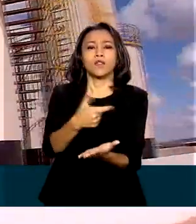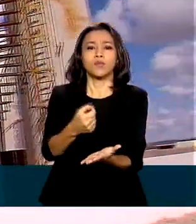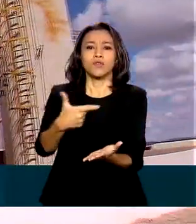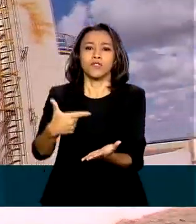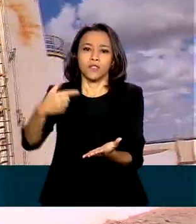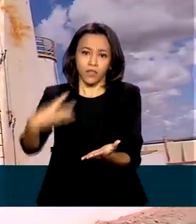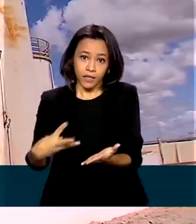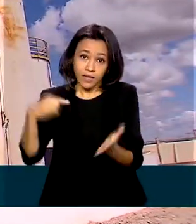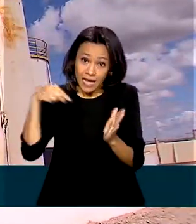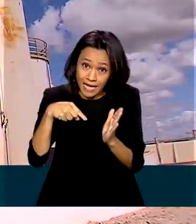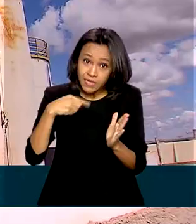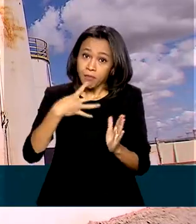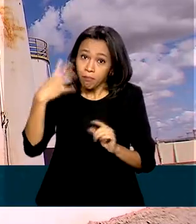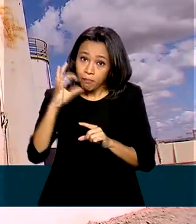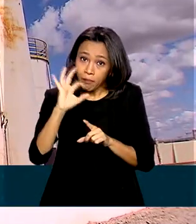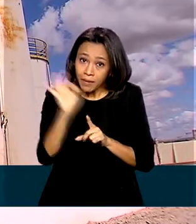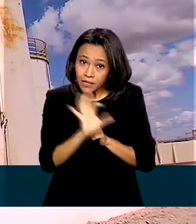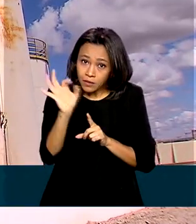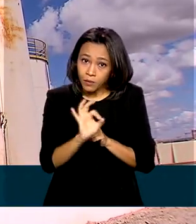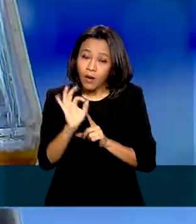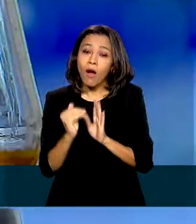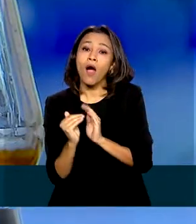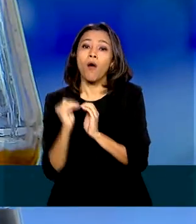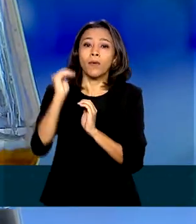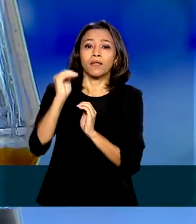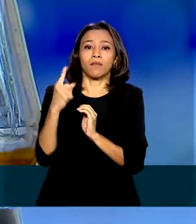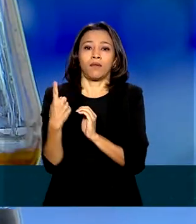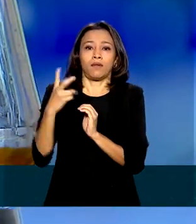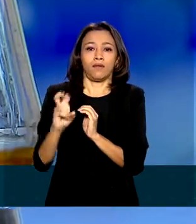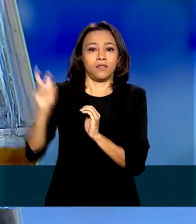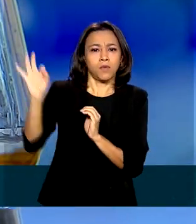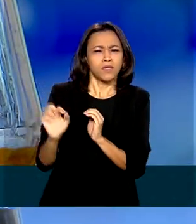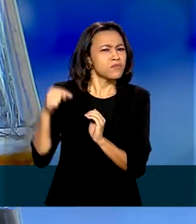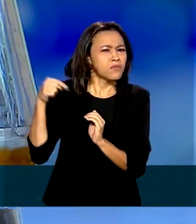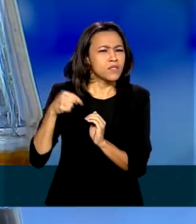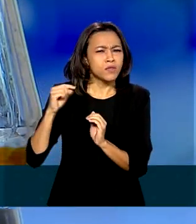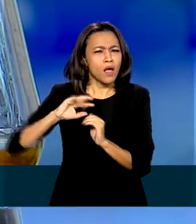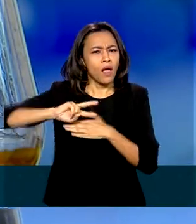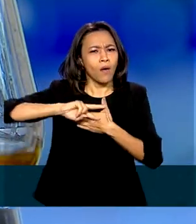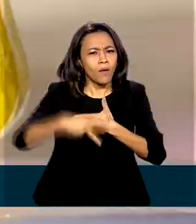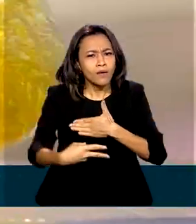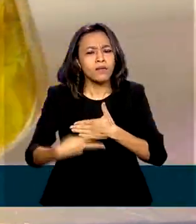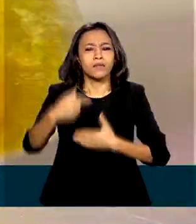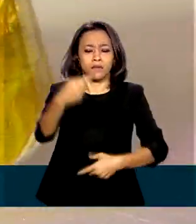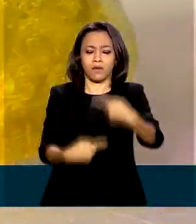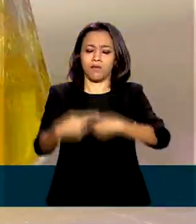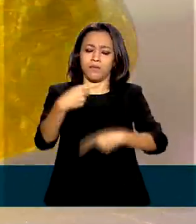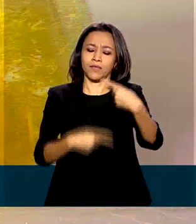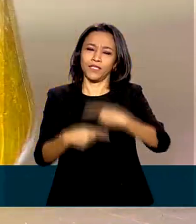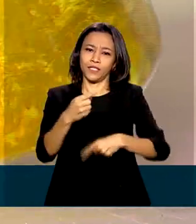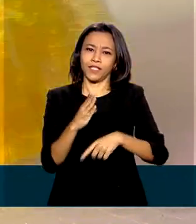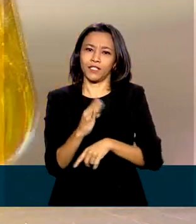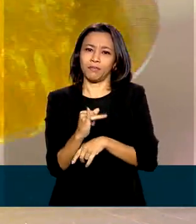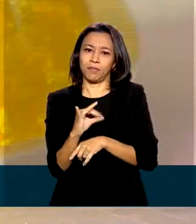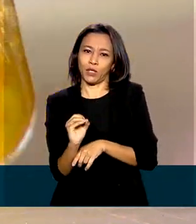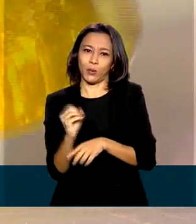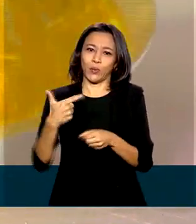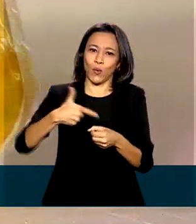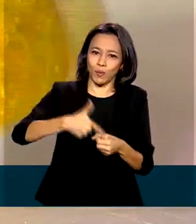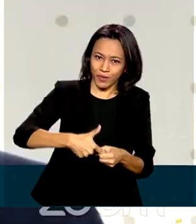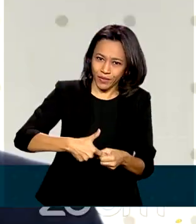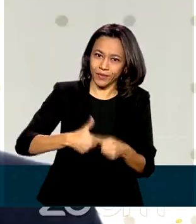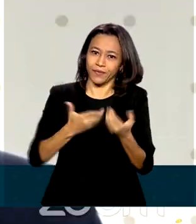esse percentual deve chegar a 15%. A ação faz parte da Política Nacional de Biocombustíveis, o